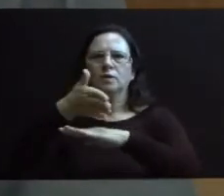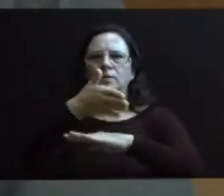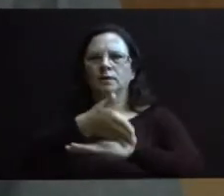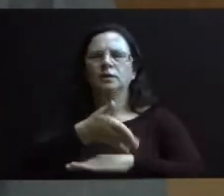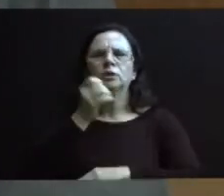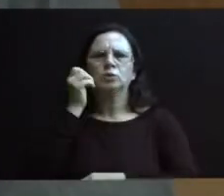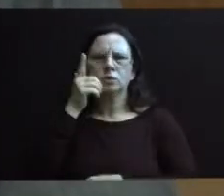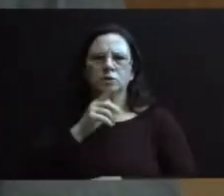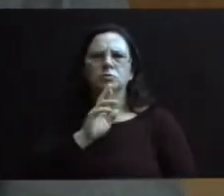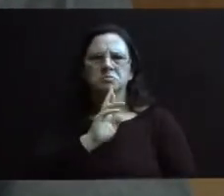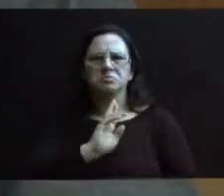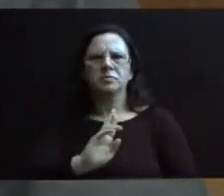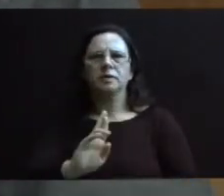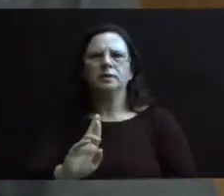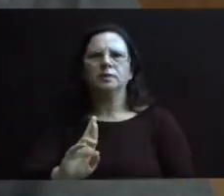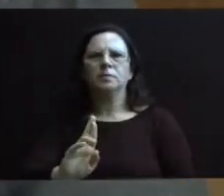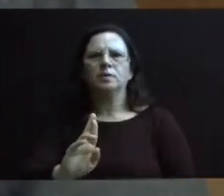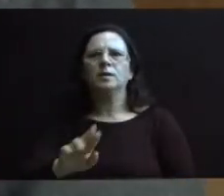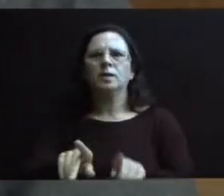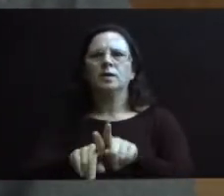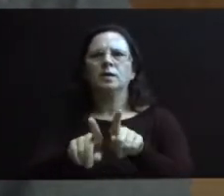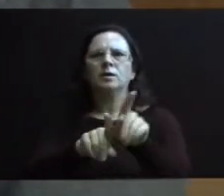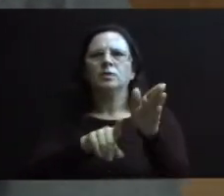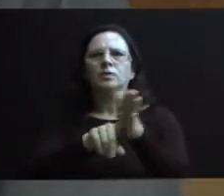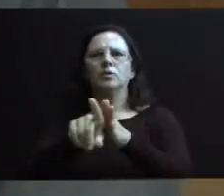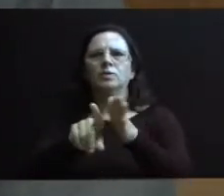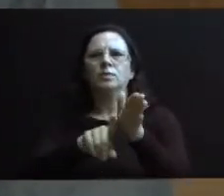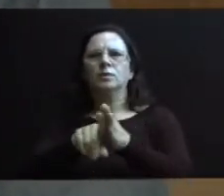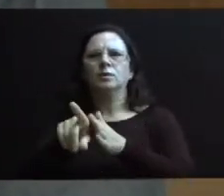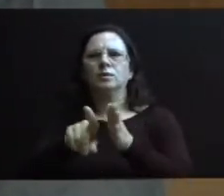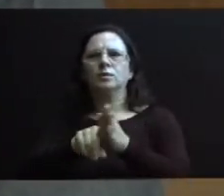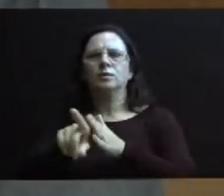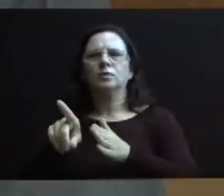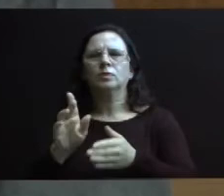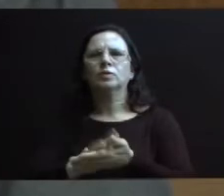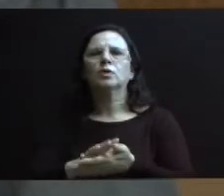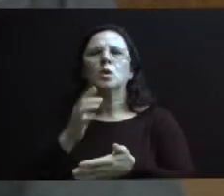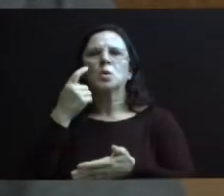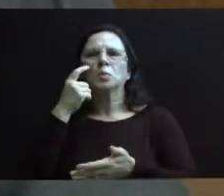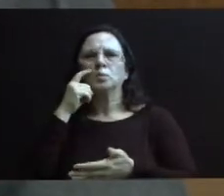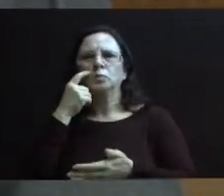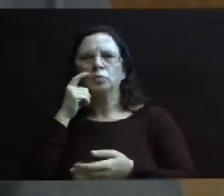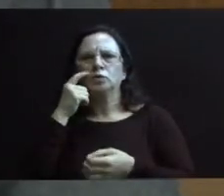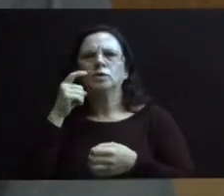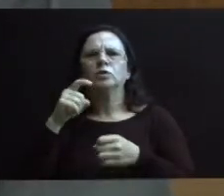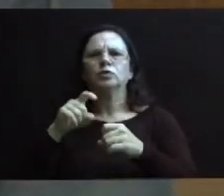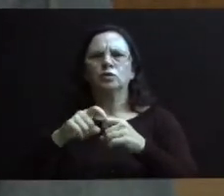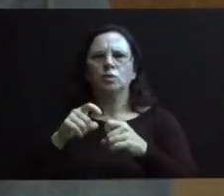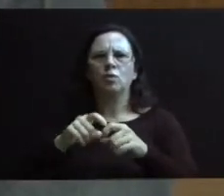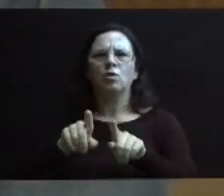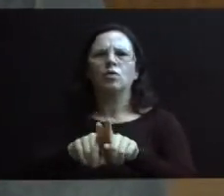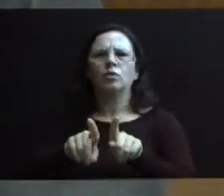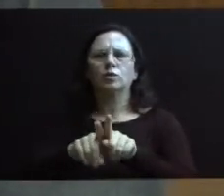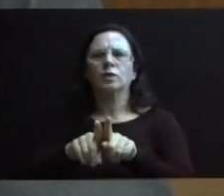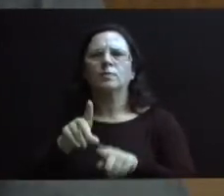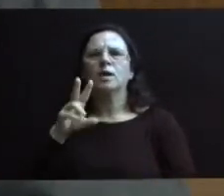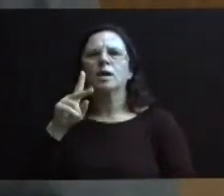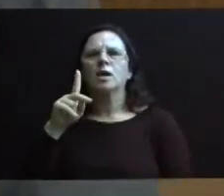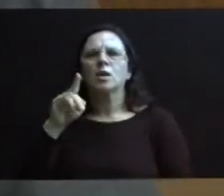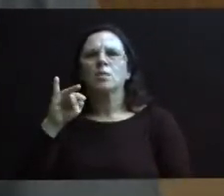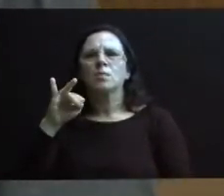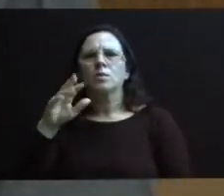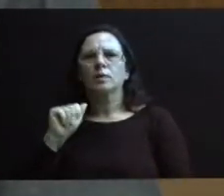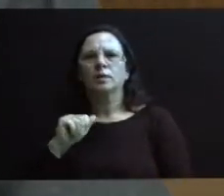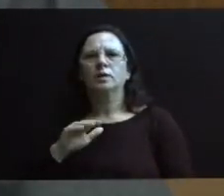conseguiram ter uma resposta. Foi questionada a questão do centro ecológico, da policlínica, os